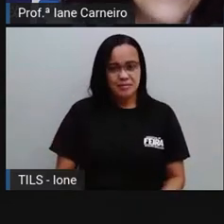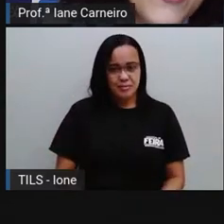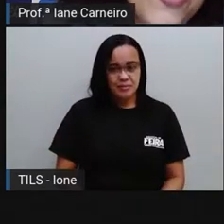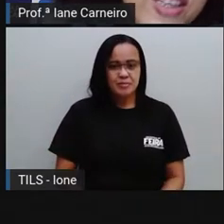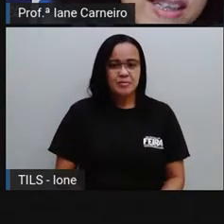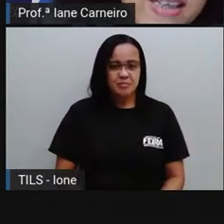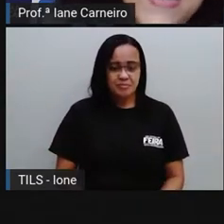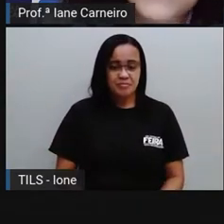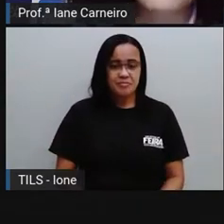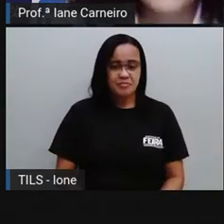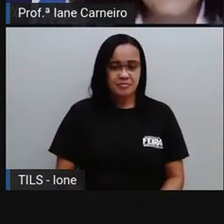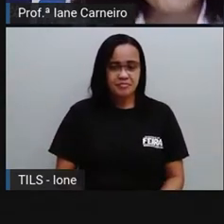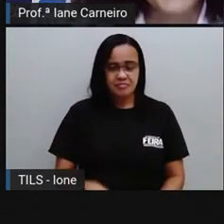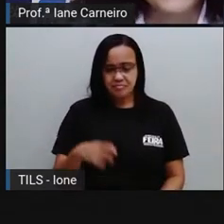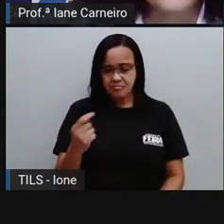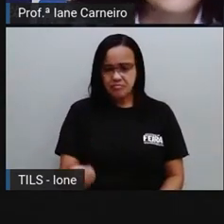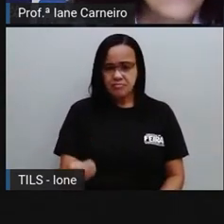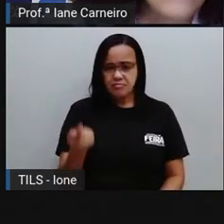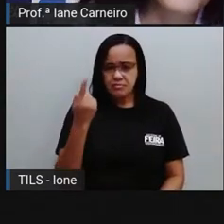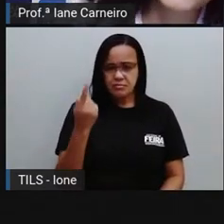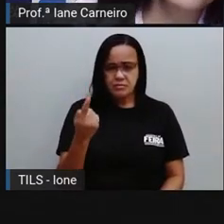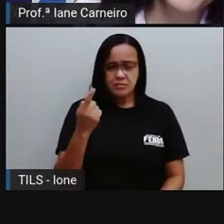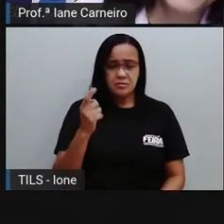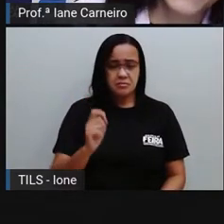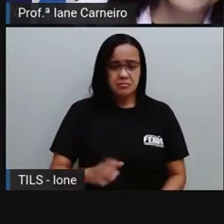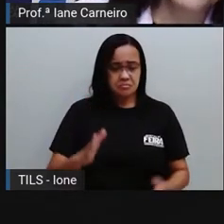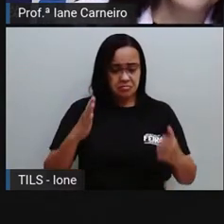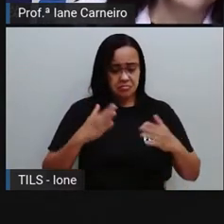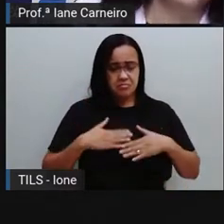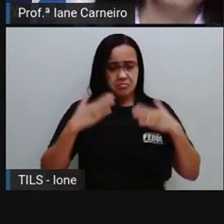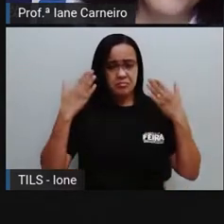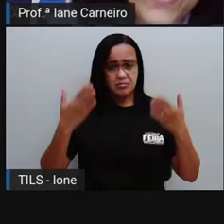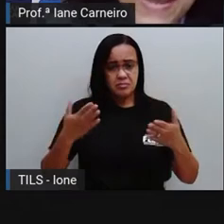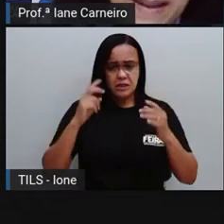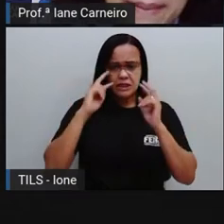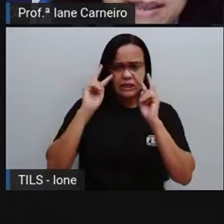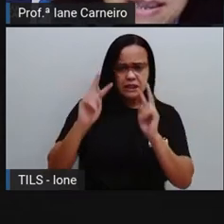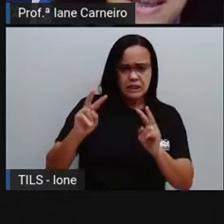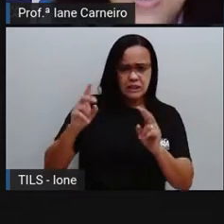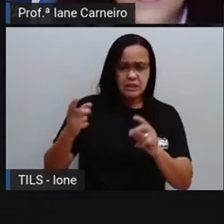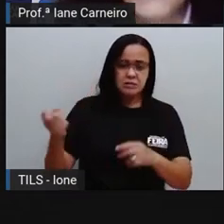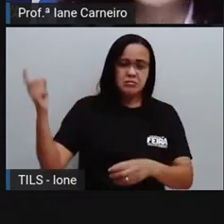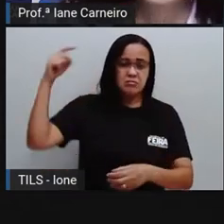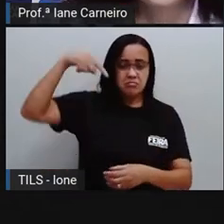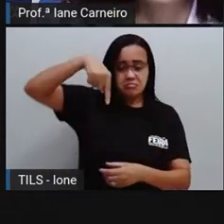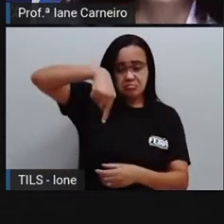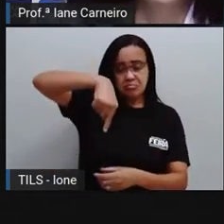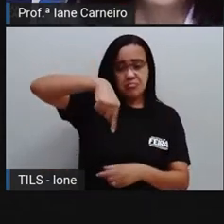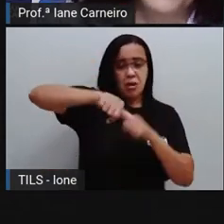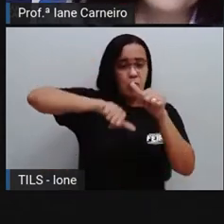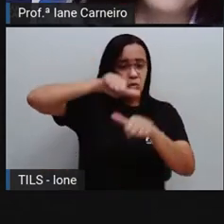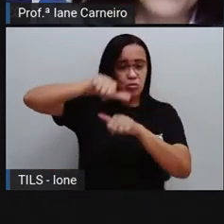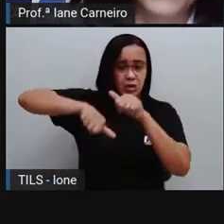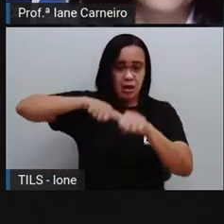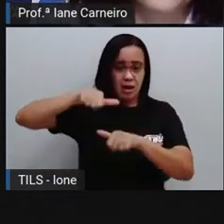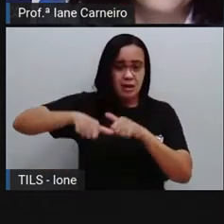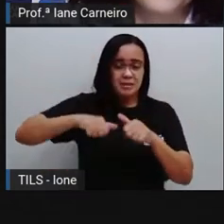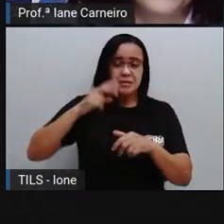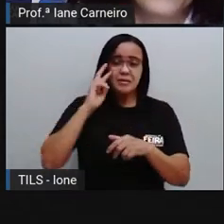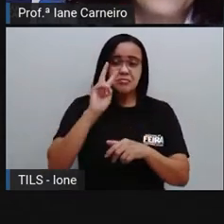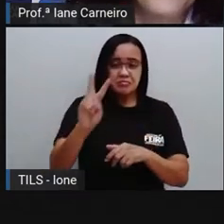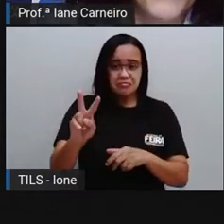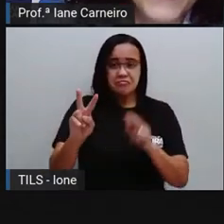Não estranhe se, de repente, algo se inverter, de ponta cabeça, é só um outro modo de ver.